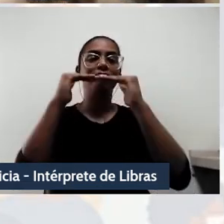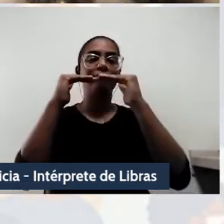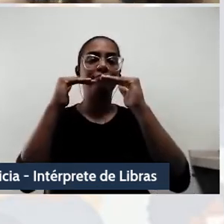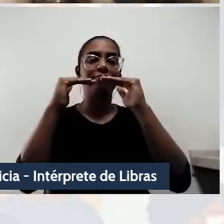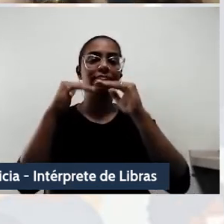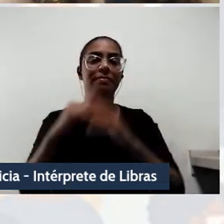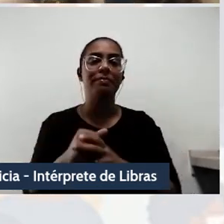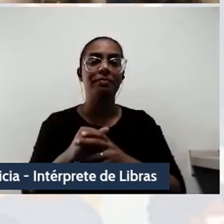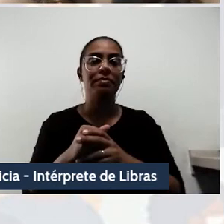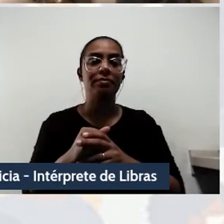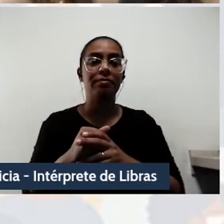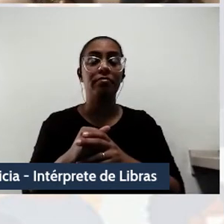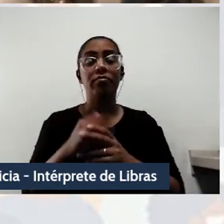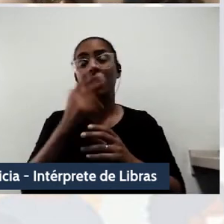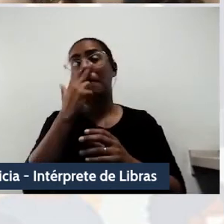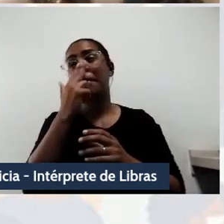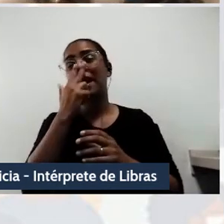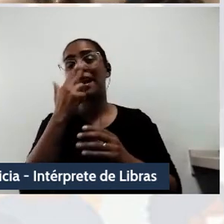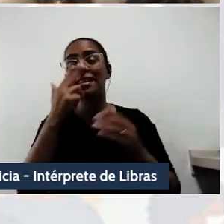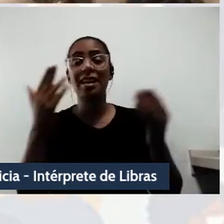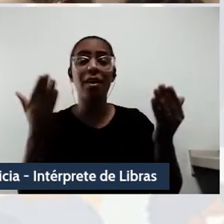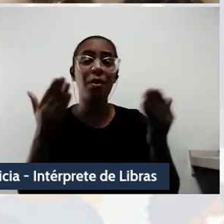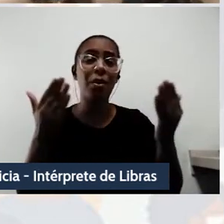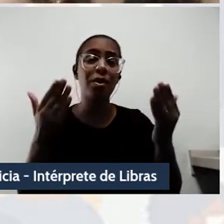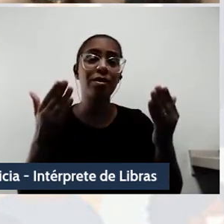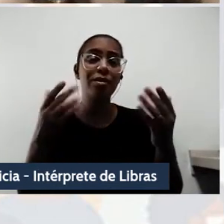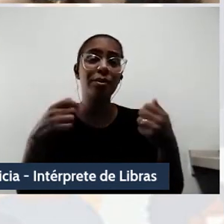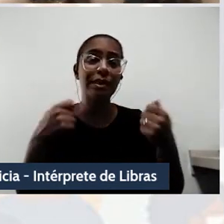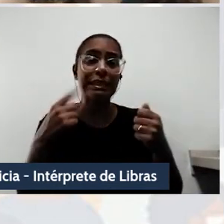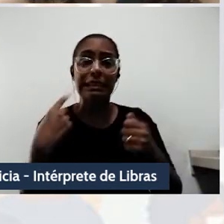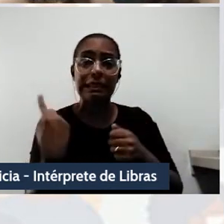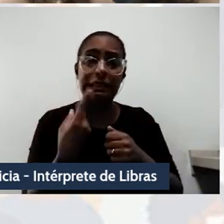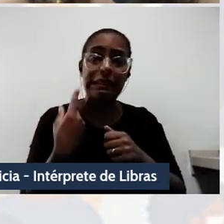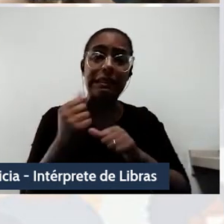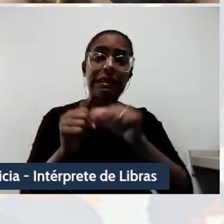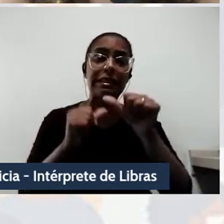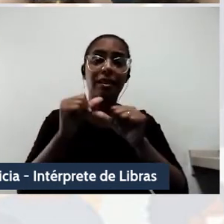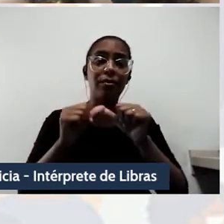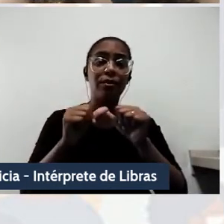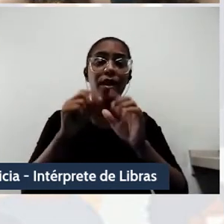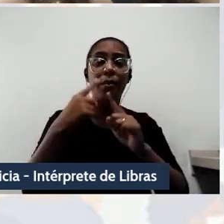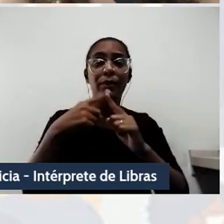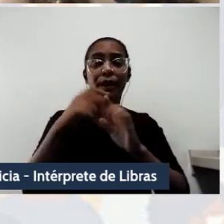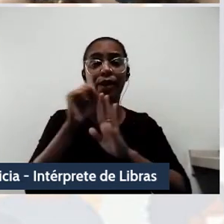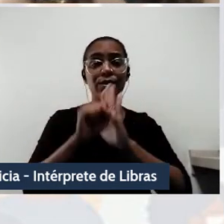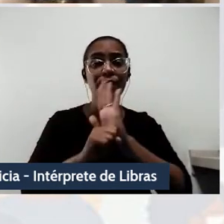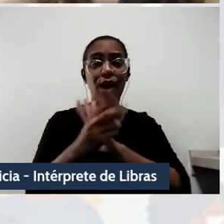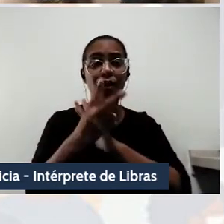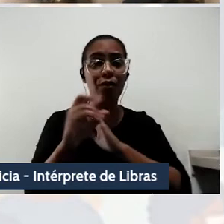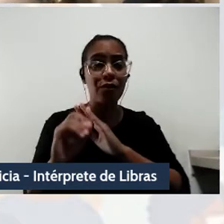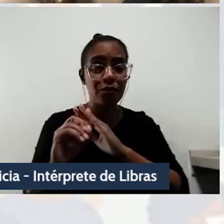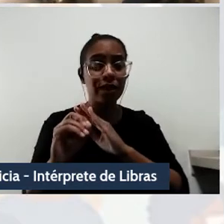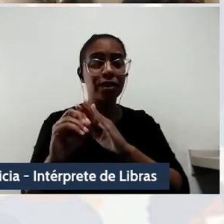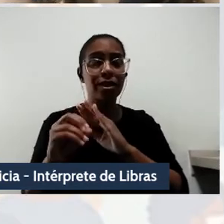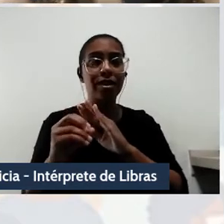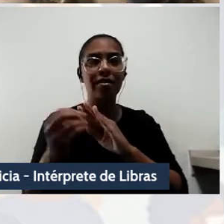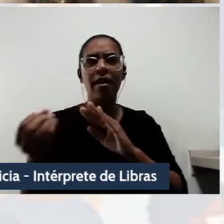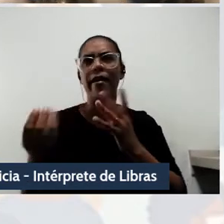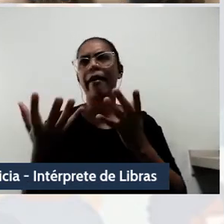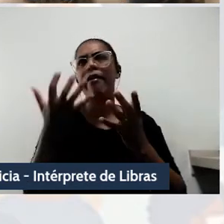inverter a 11ª tese de Marx sobre Feuerbach. No século XX, tentamos mudar o mundo de maneira rápida demais.